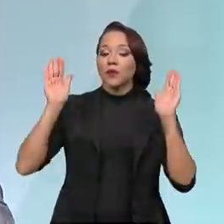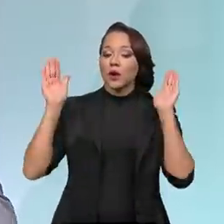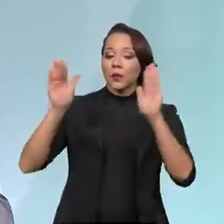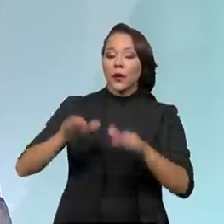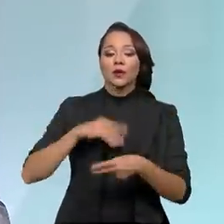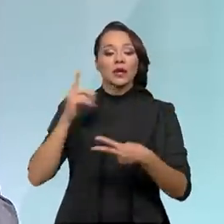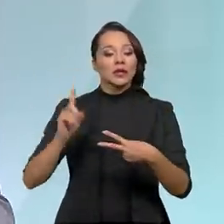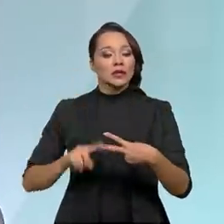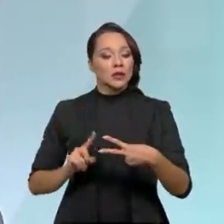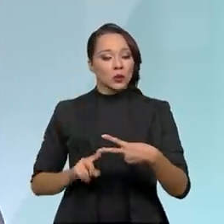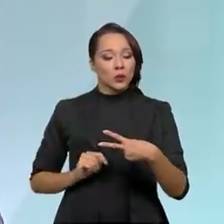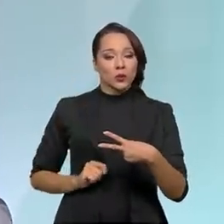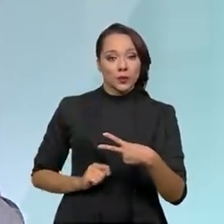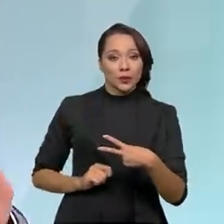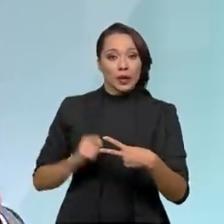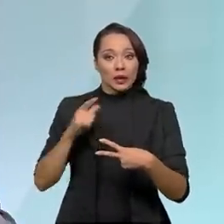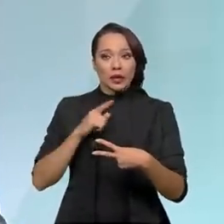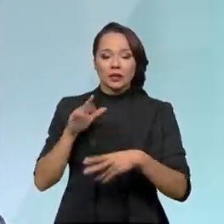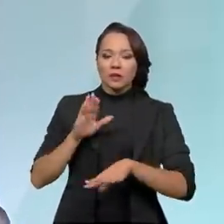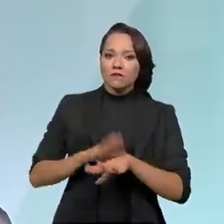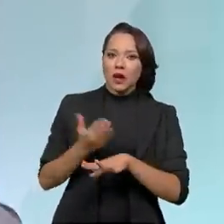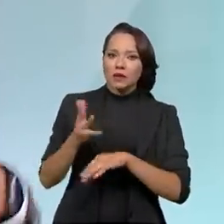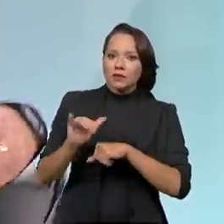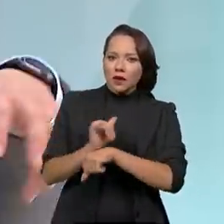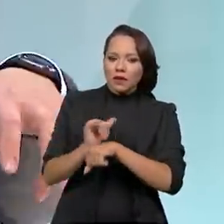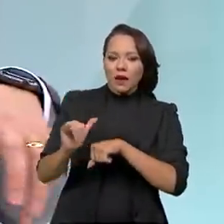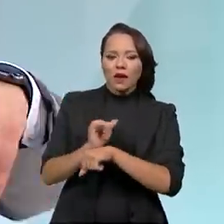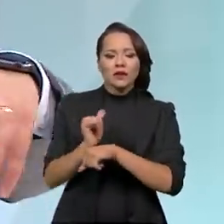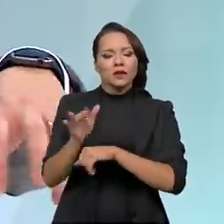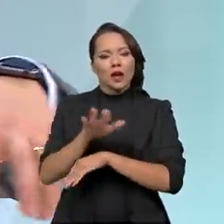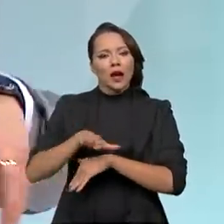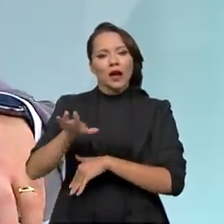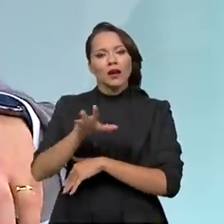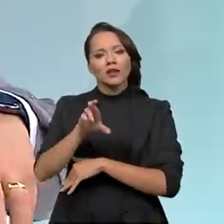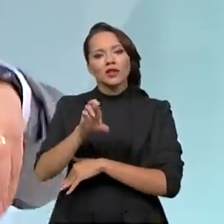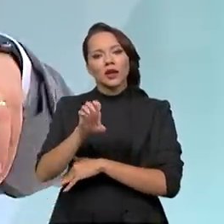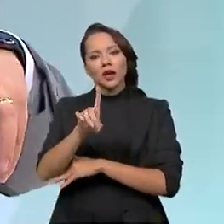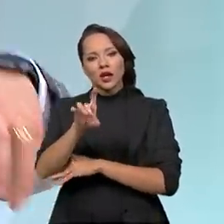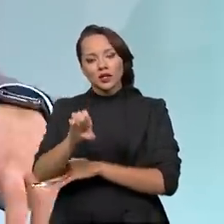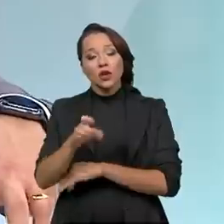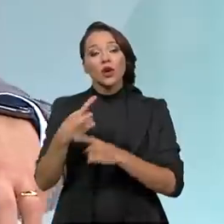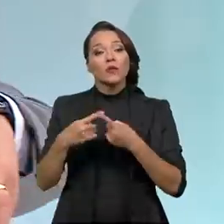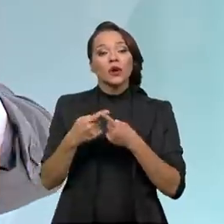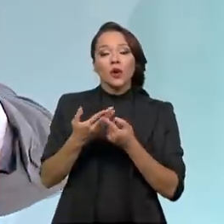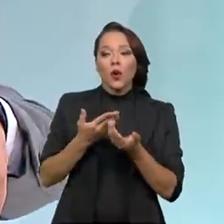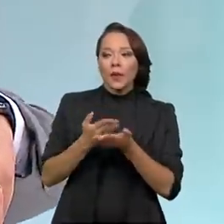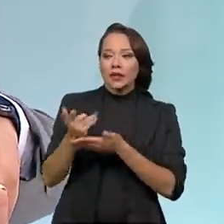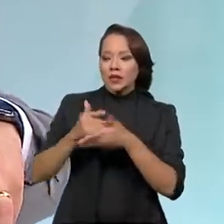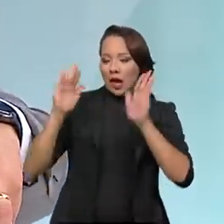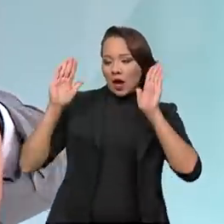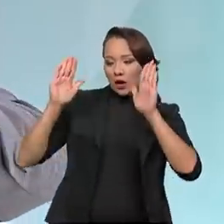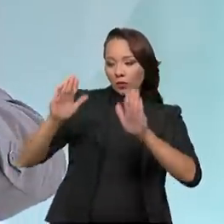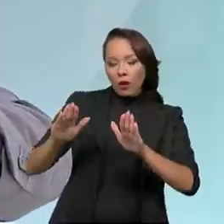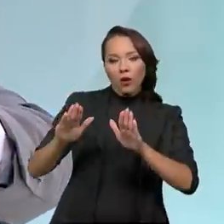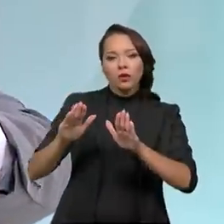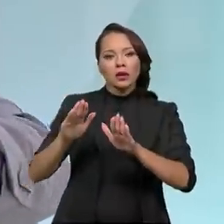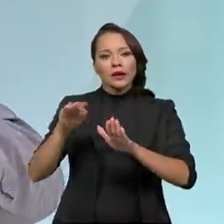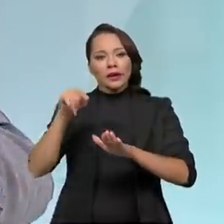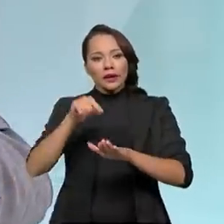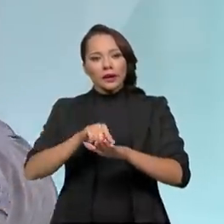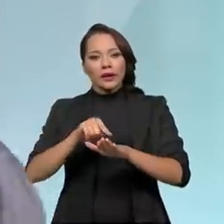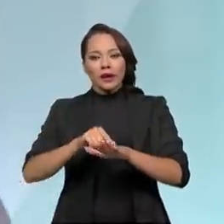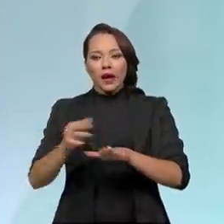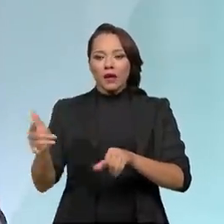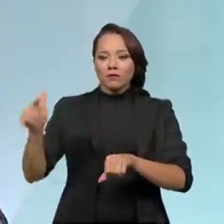Segundo, a gente dá uma lógica de rede, porque a gente passa a ter aeroportos que são alimentadores desses